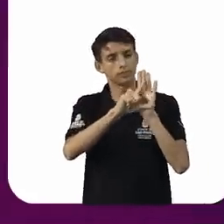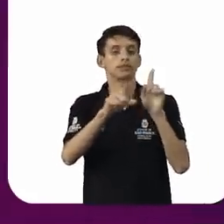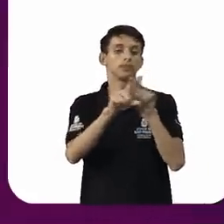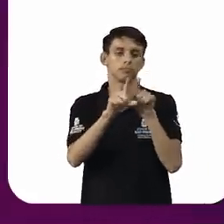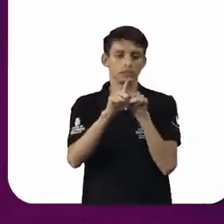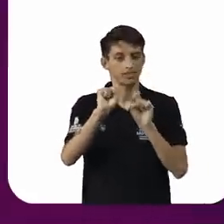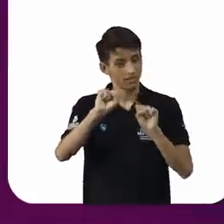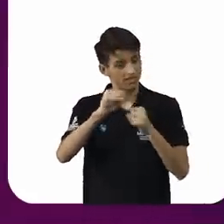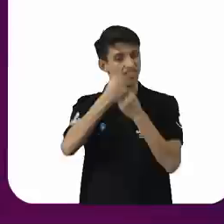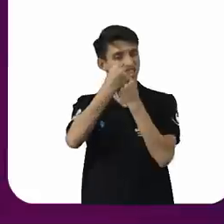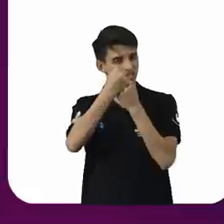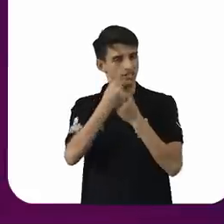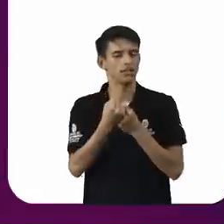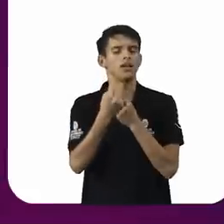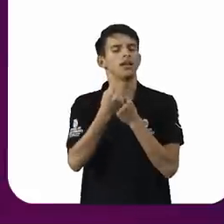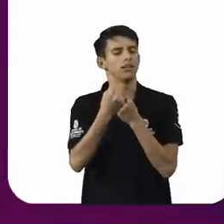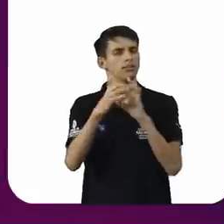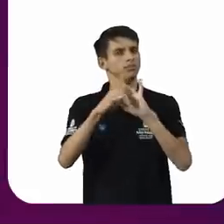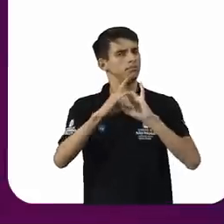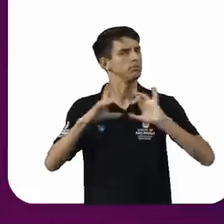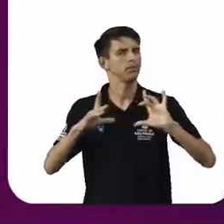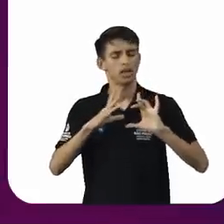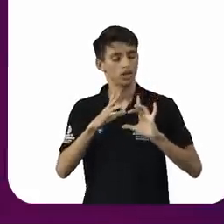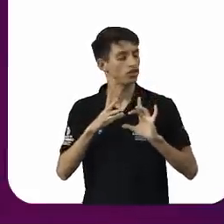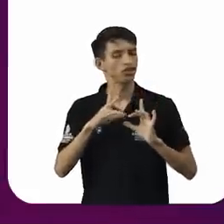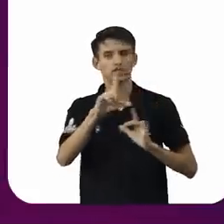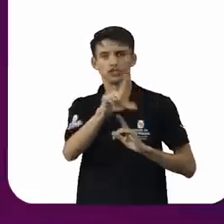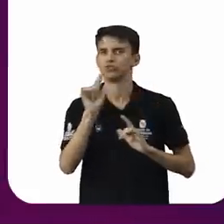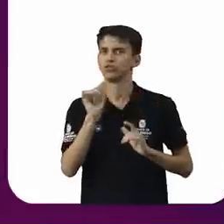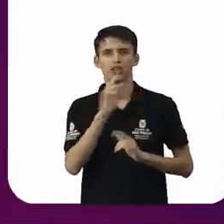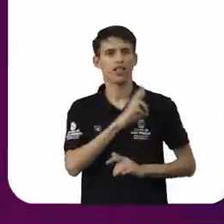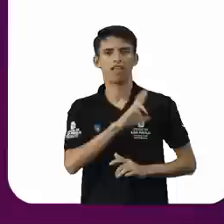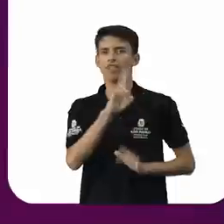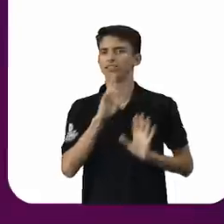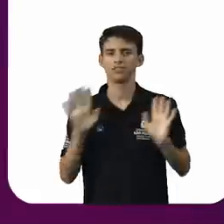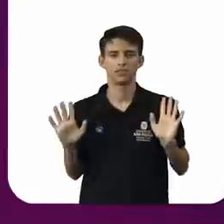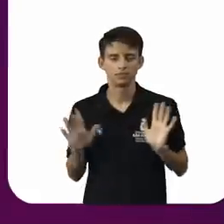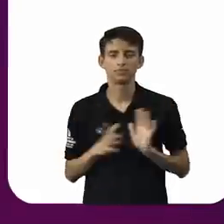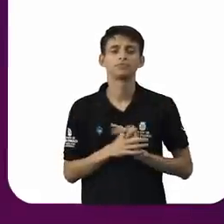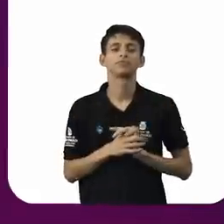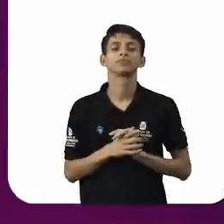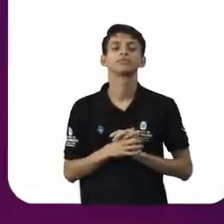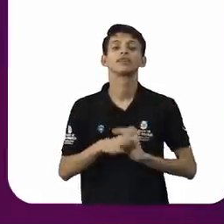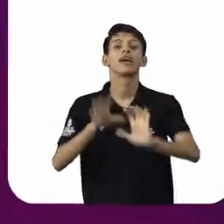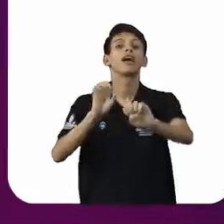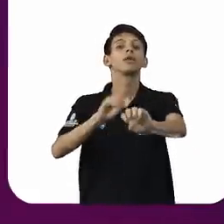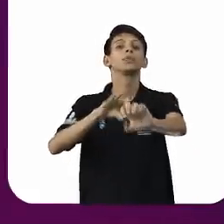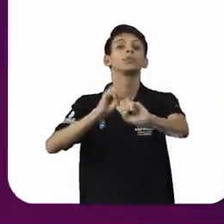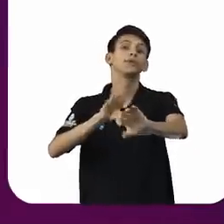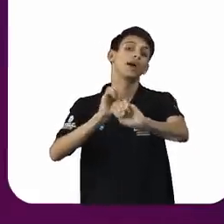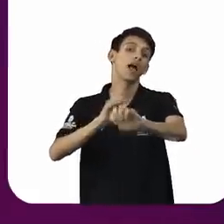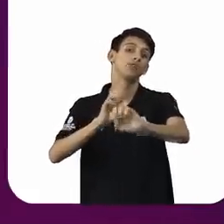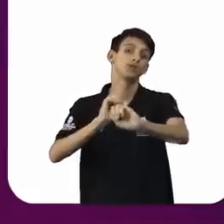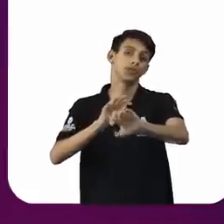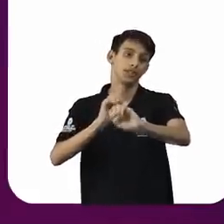defesa da liberdade de crença. Uma das dimensões é a educacional.